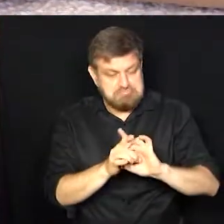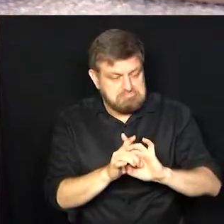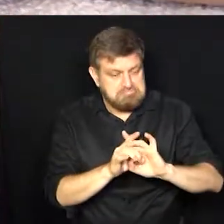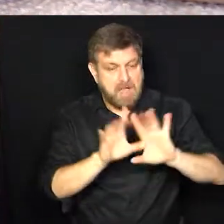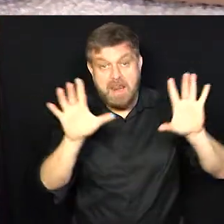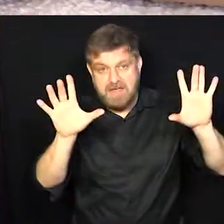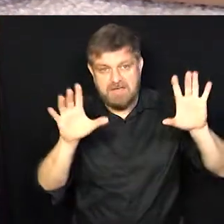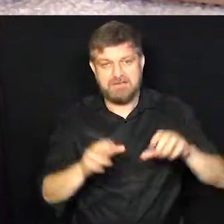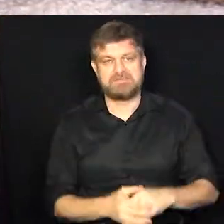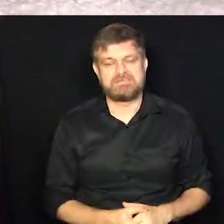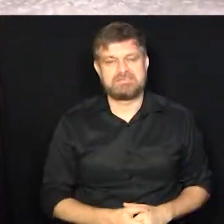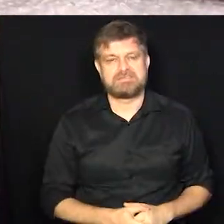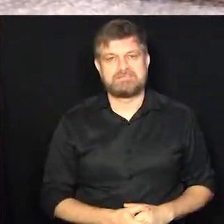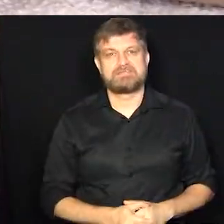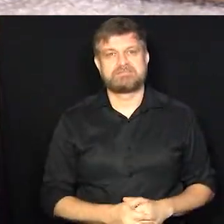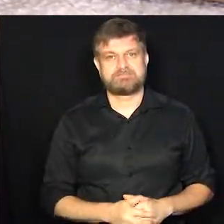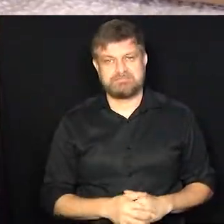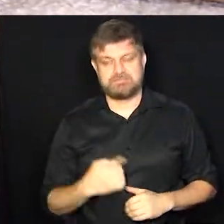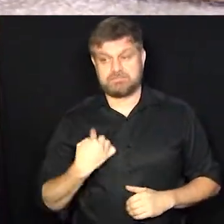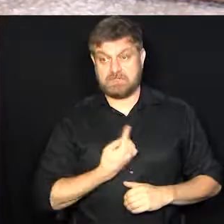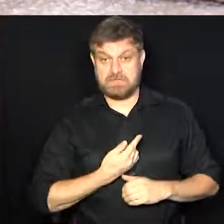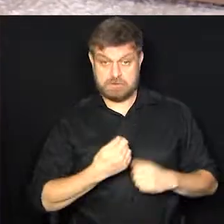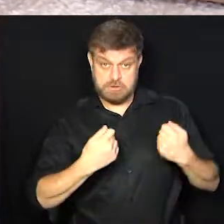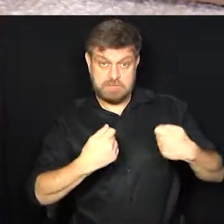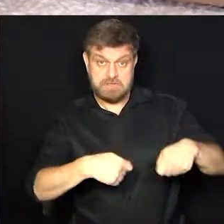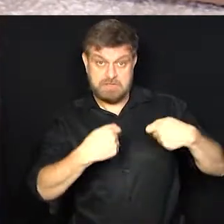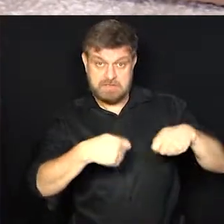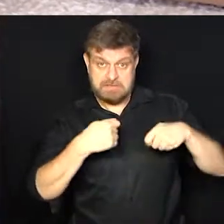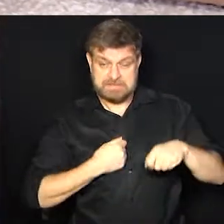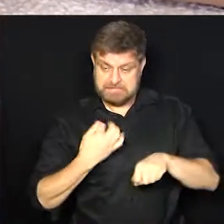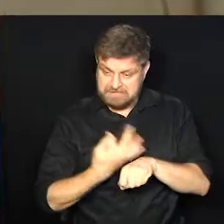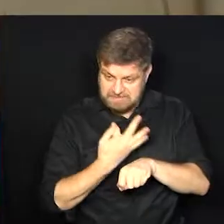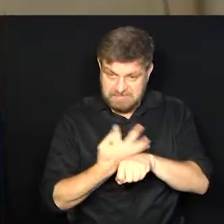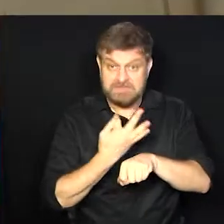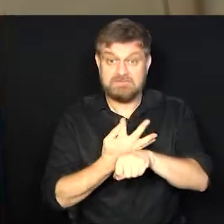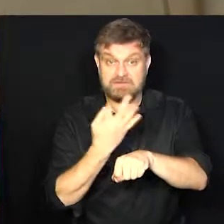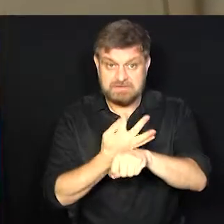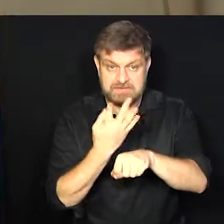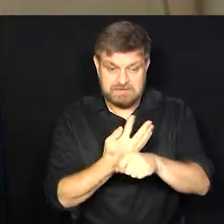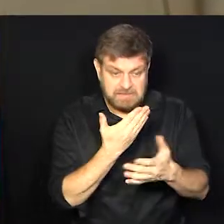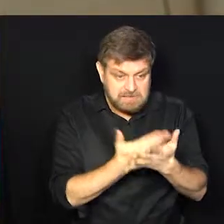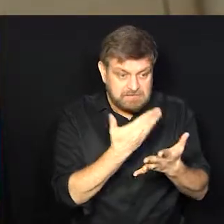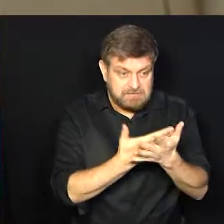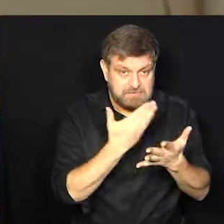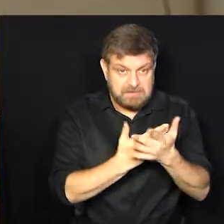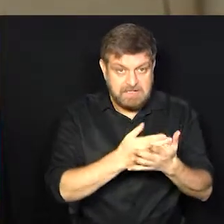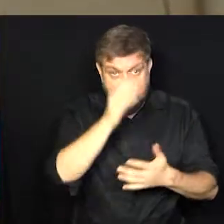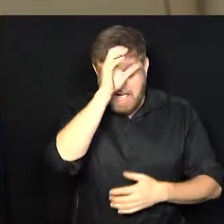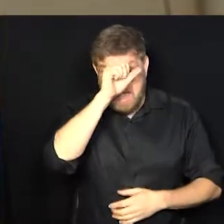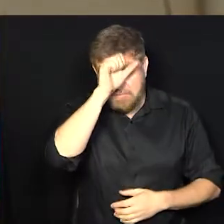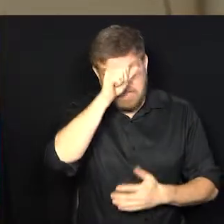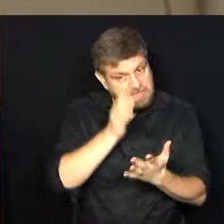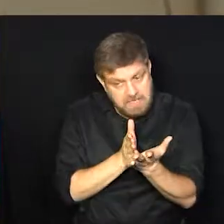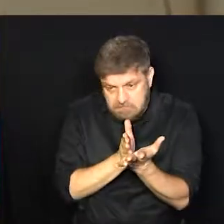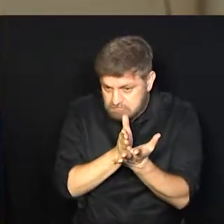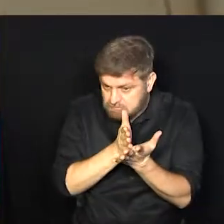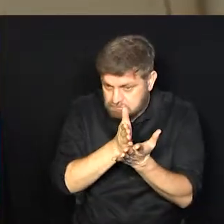E a gente tem que correr atrás e seguir.